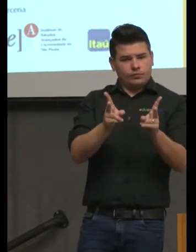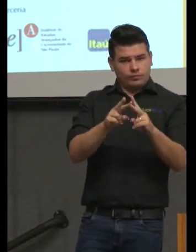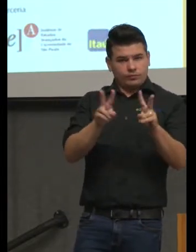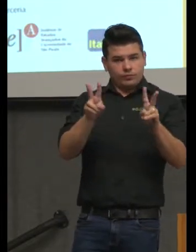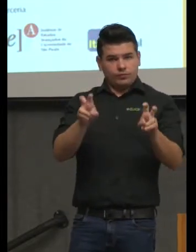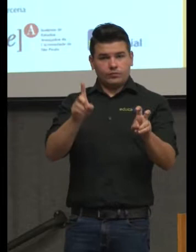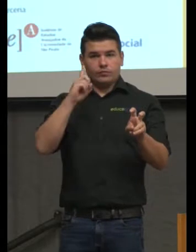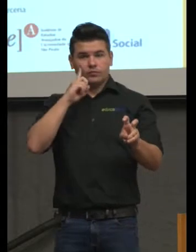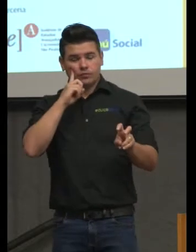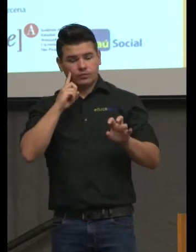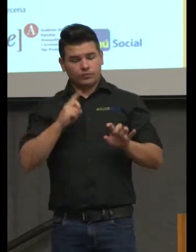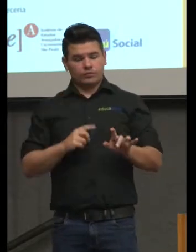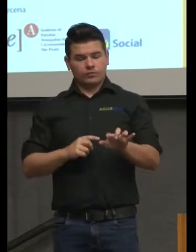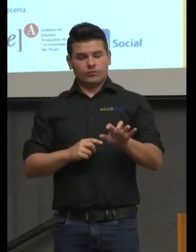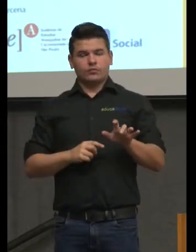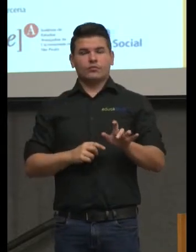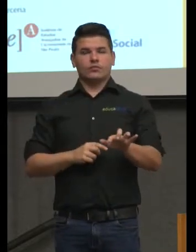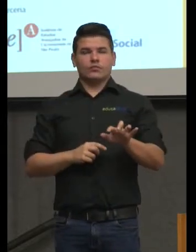teclado.